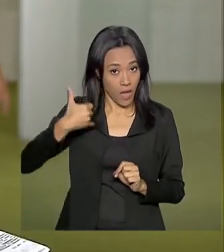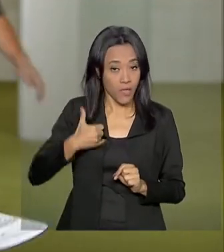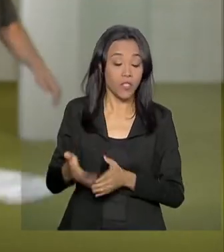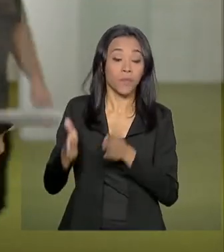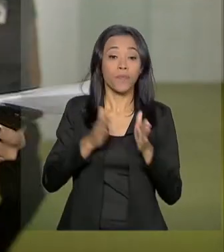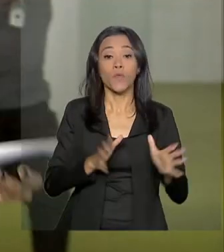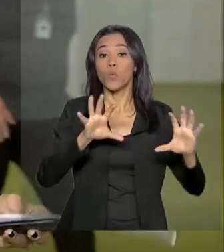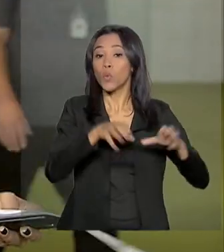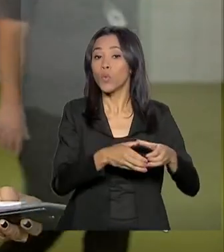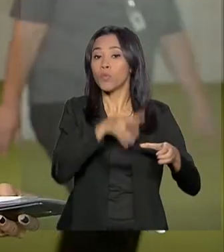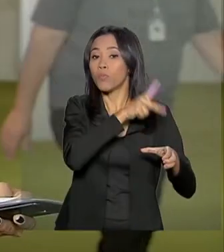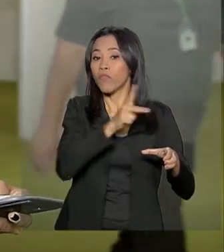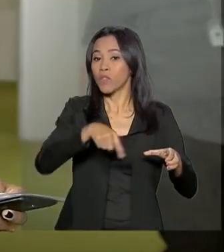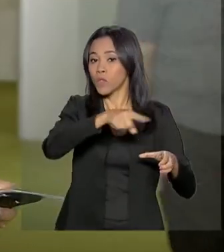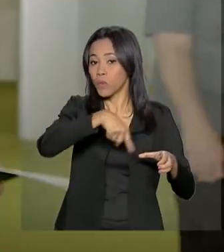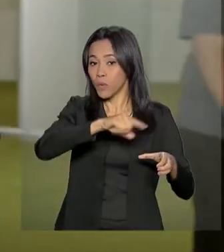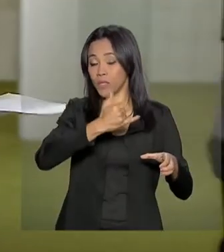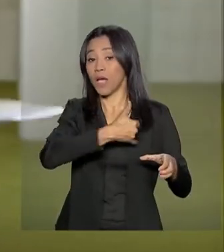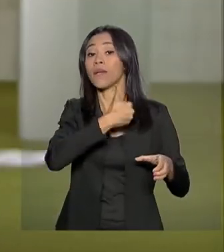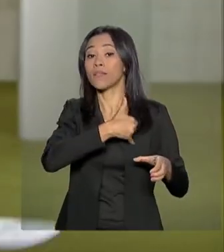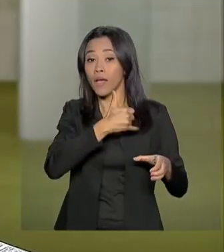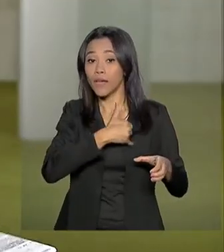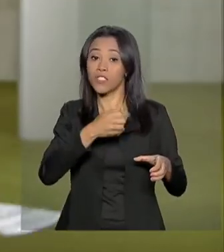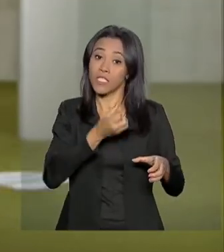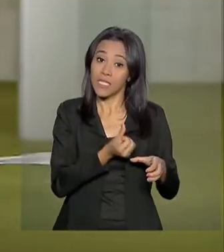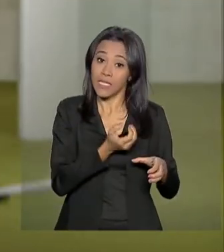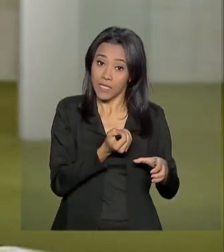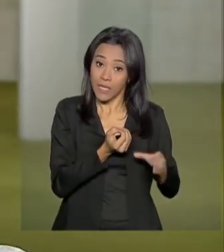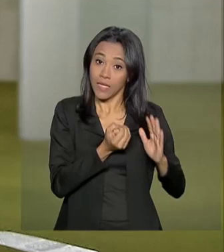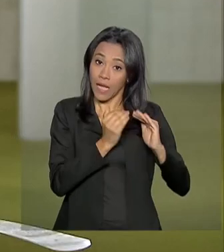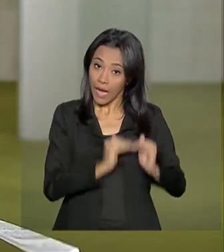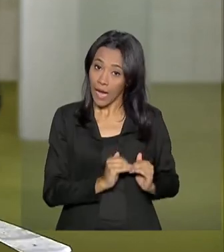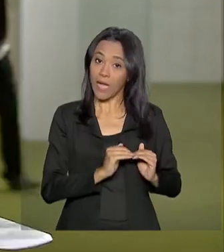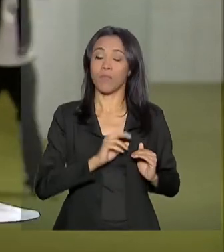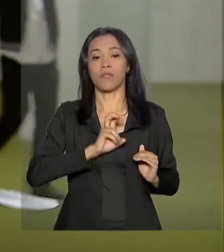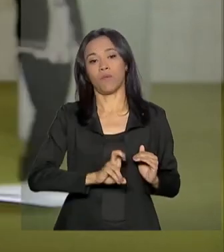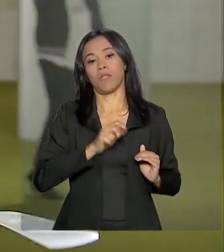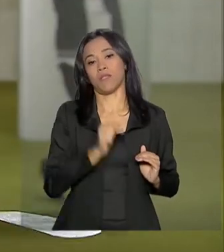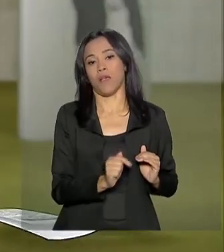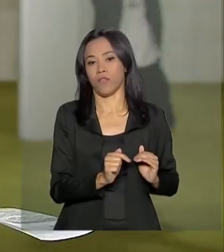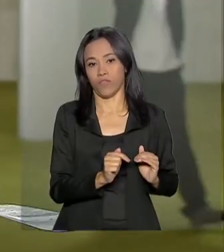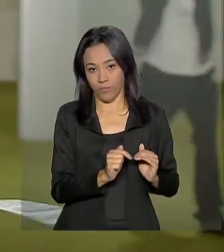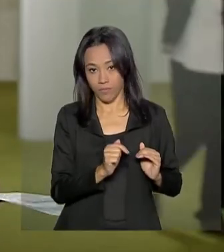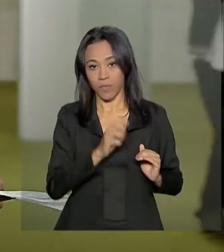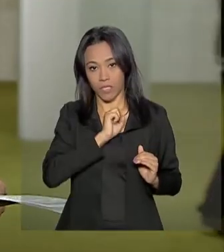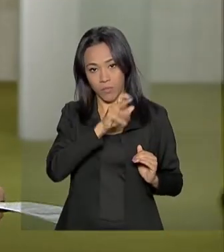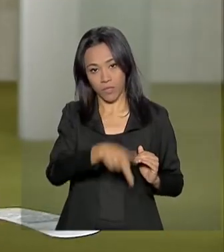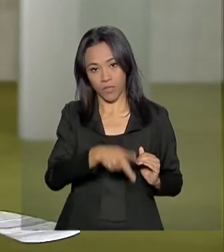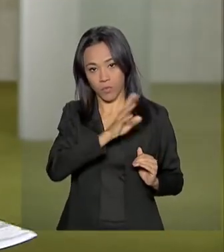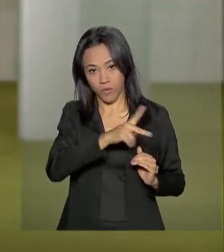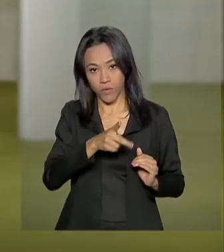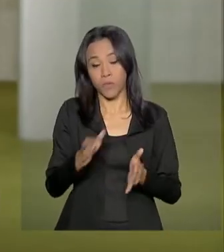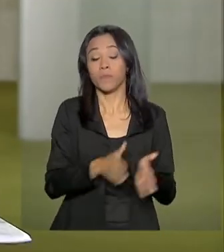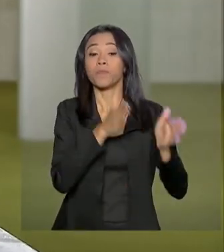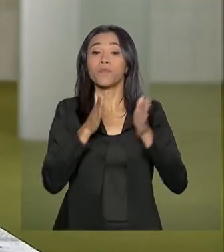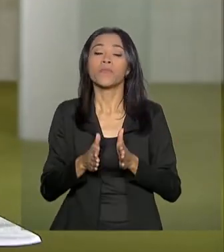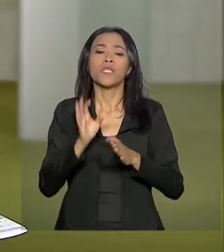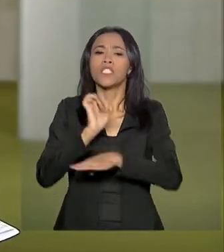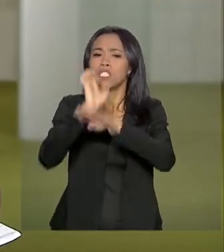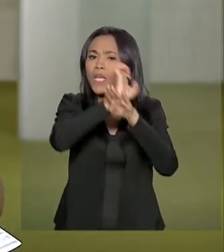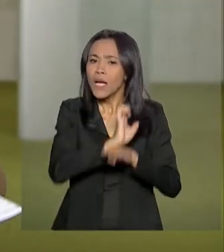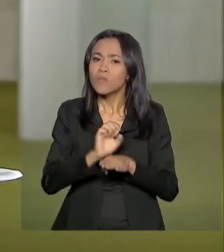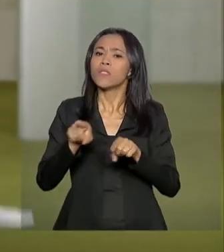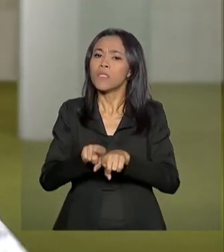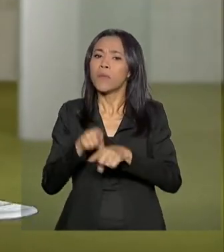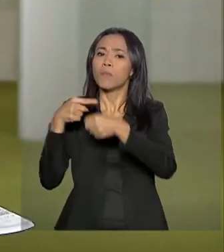professoras, a idade mínima para a aposentadoria cairia de 60 para 57 anos. E, por fim, a questão dos estados e municípios. Inicialmente,